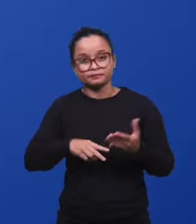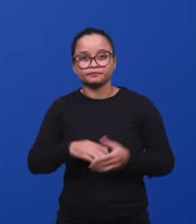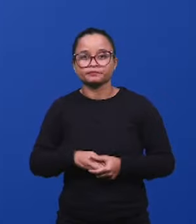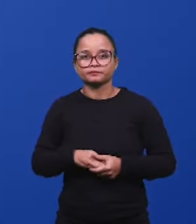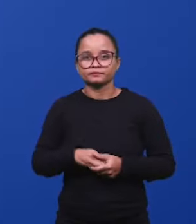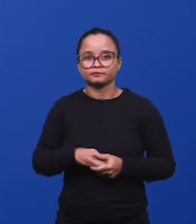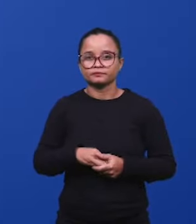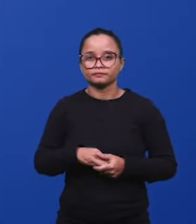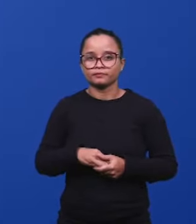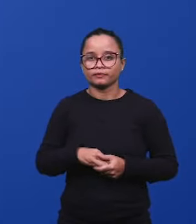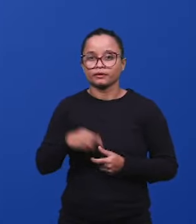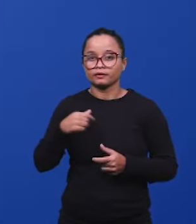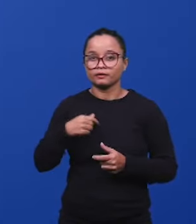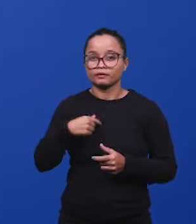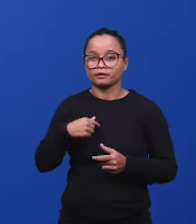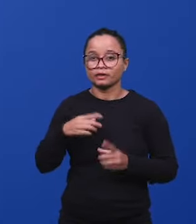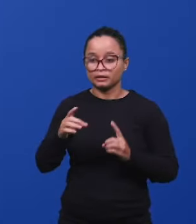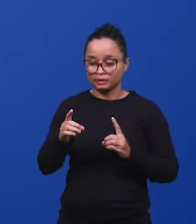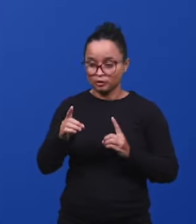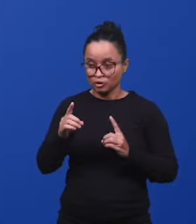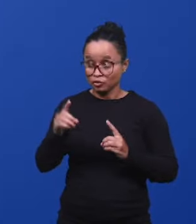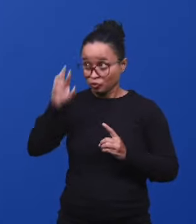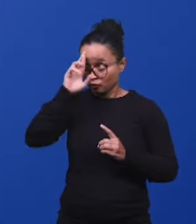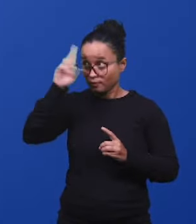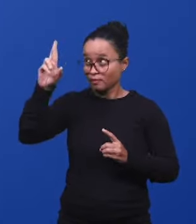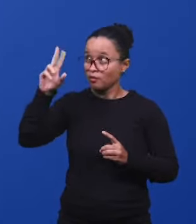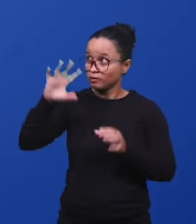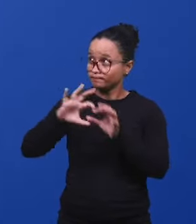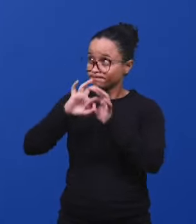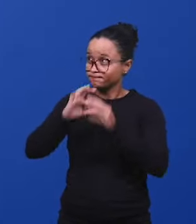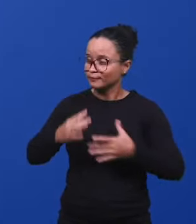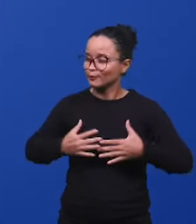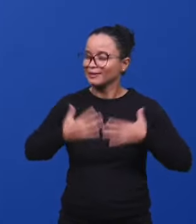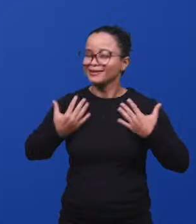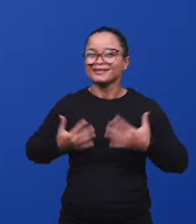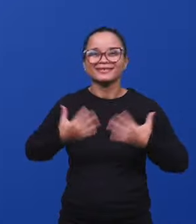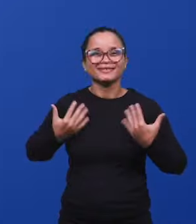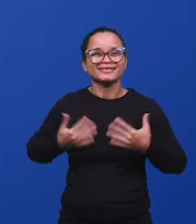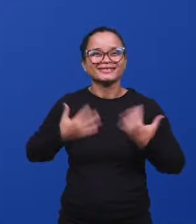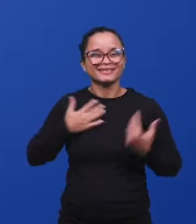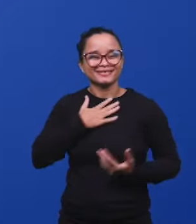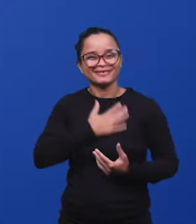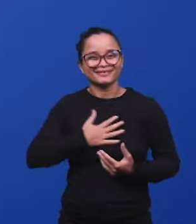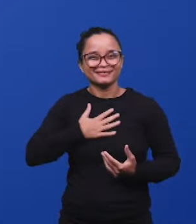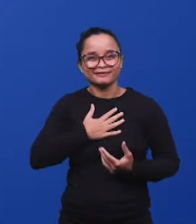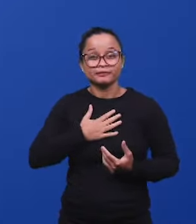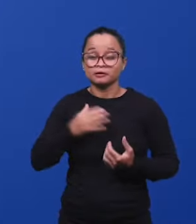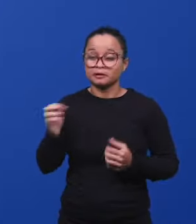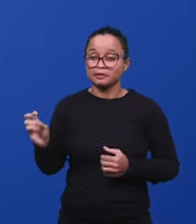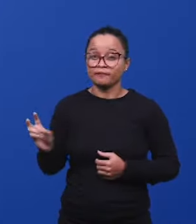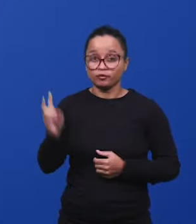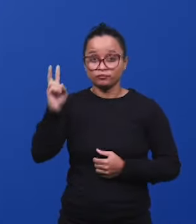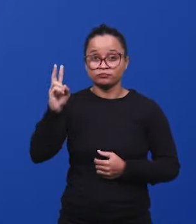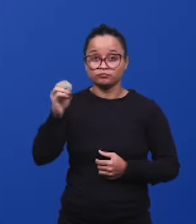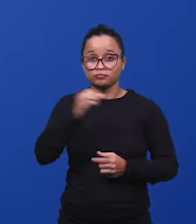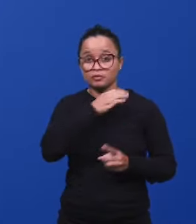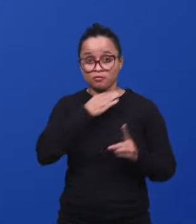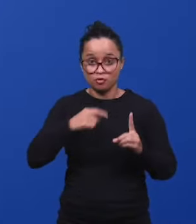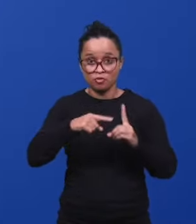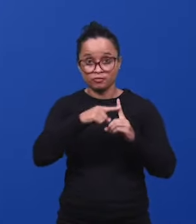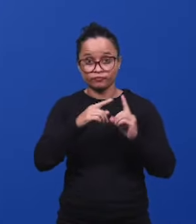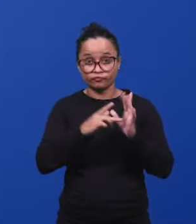expressão, em Ti nos regozijaremos e nos alegraremos. E ela valoriza o